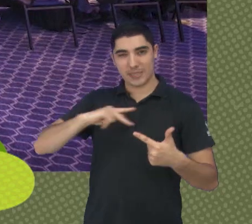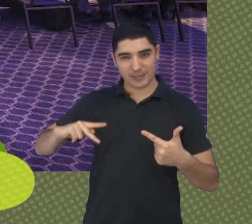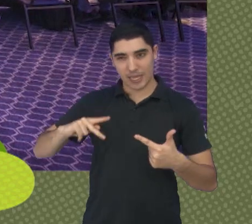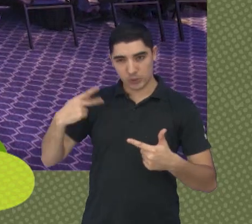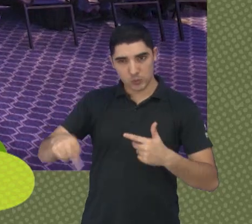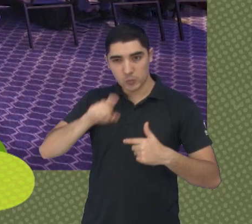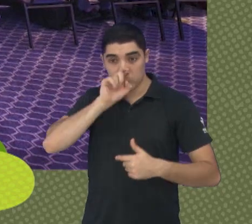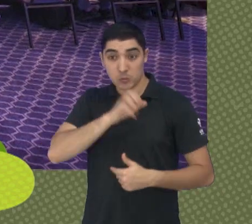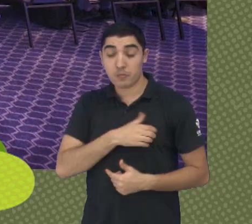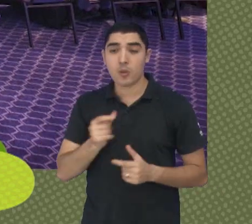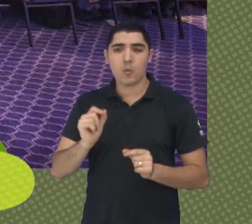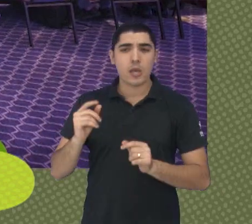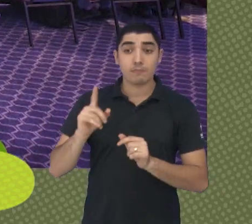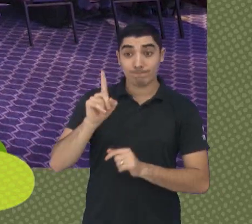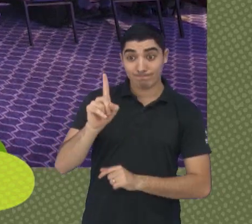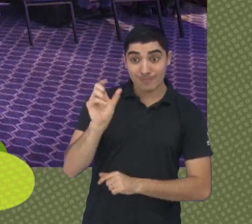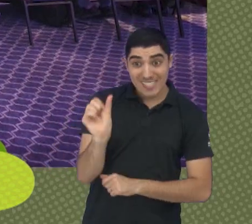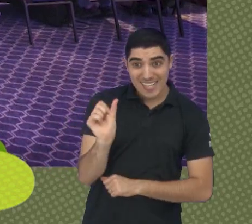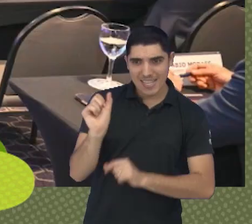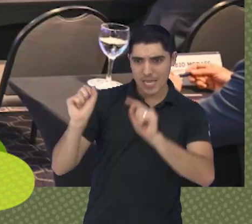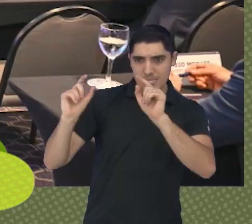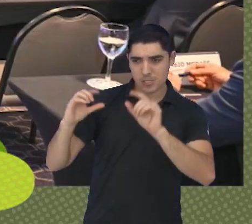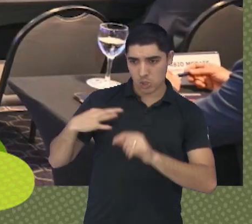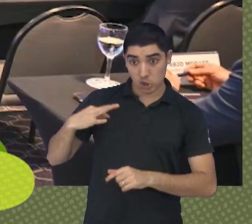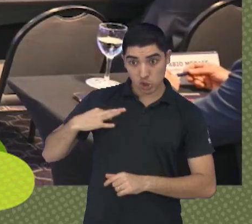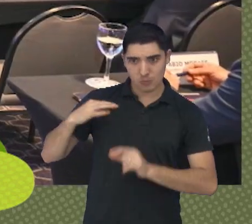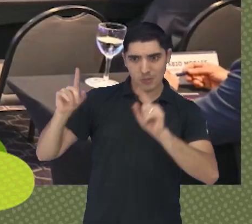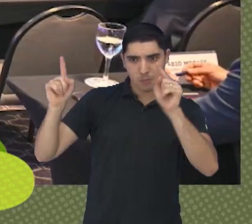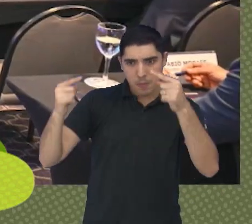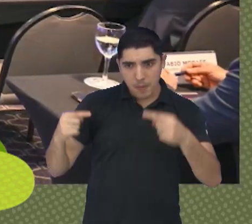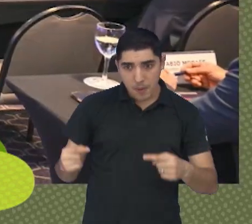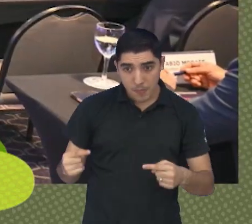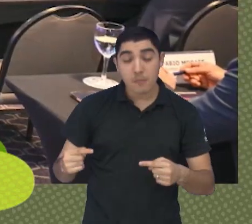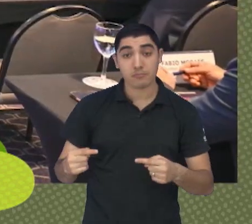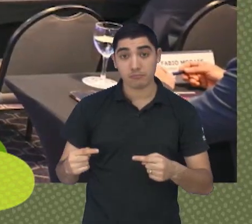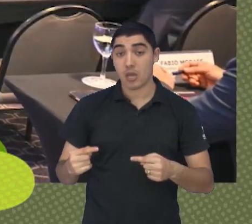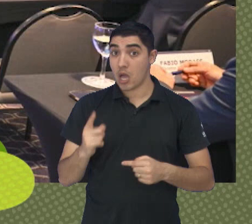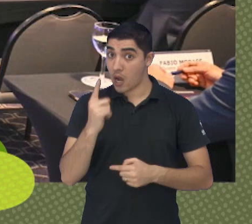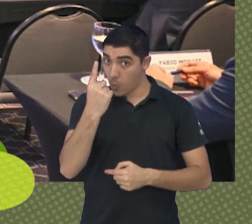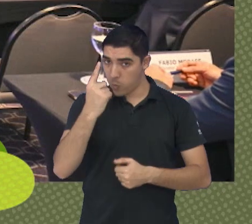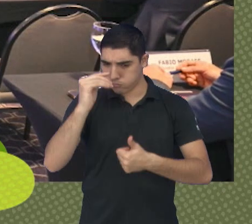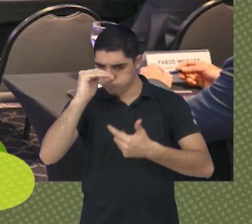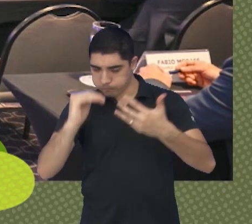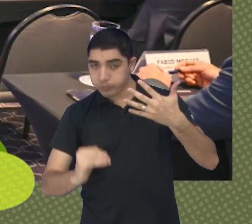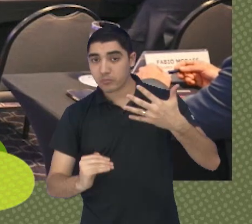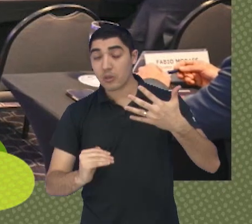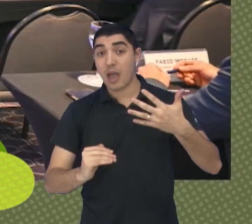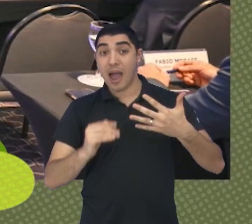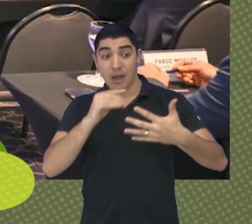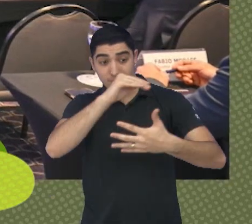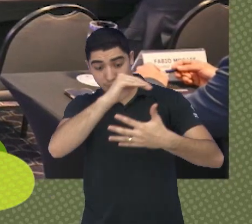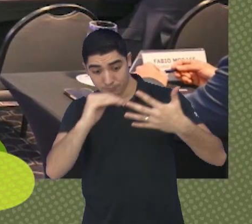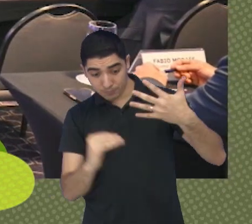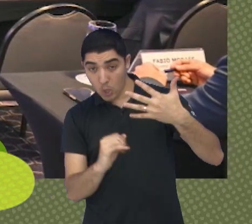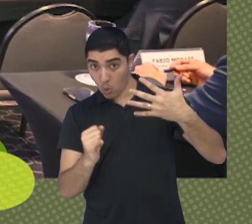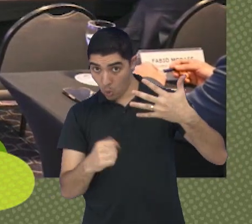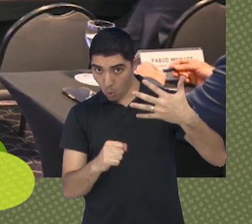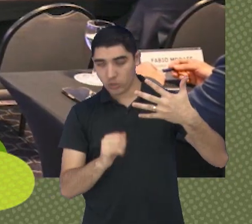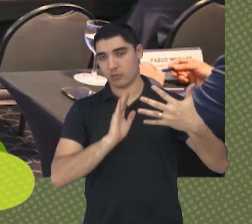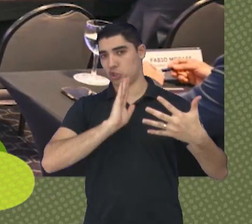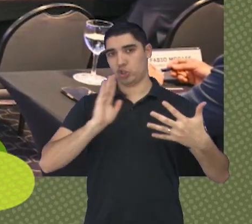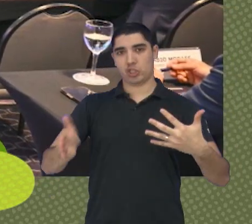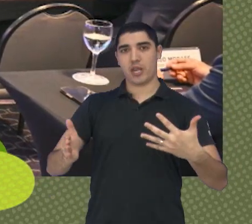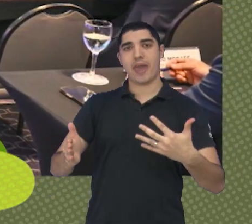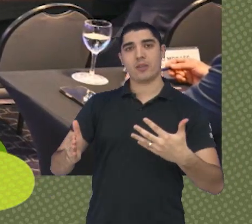Ou seja, são 16 clubes que jogam entre si na fase de classificação em turno único. Os oito primeiros avançam para a fase de mata